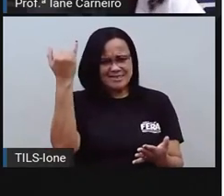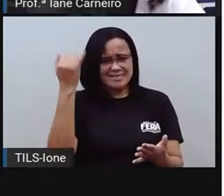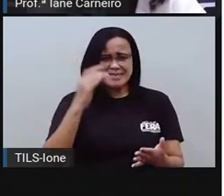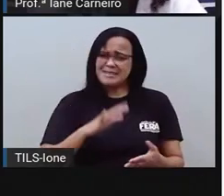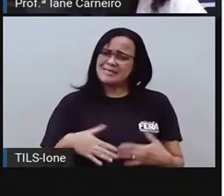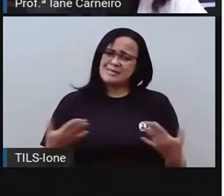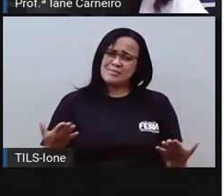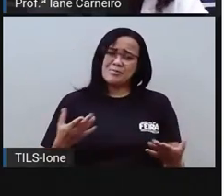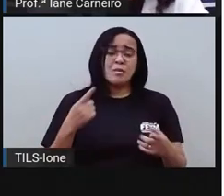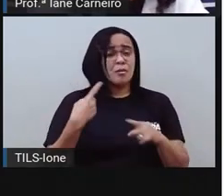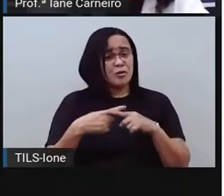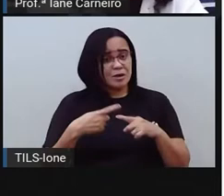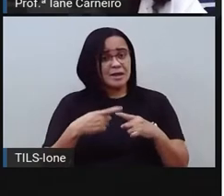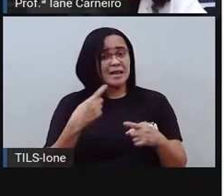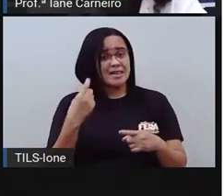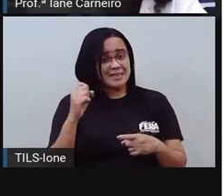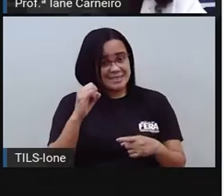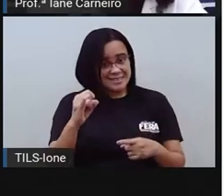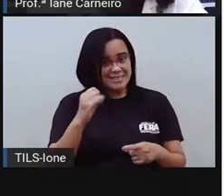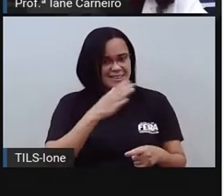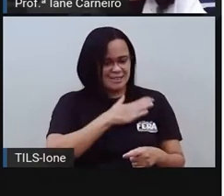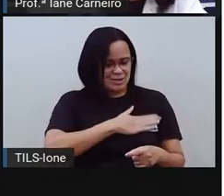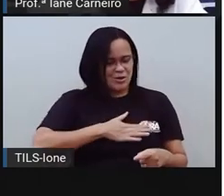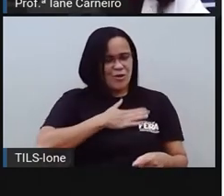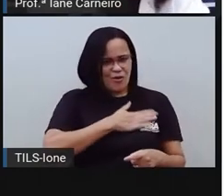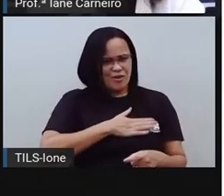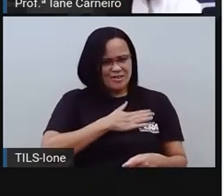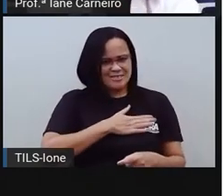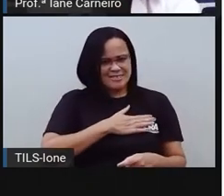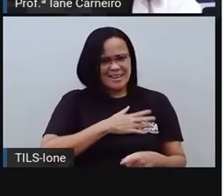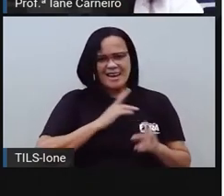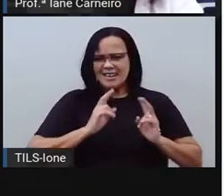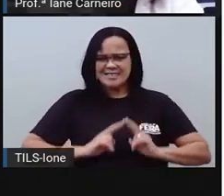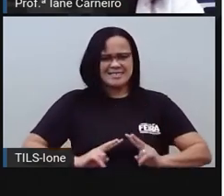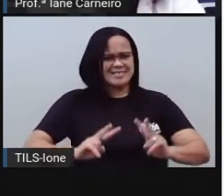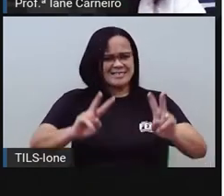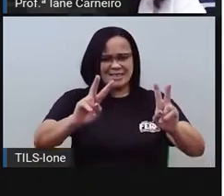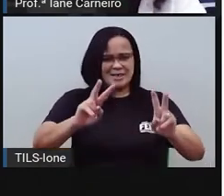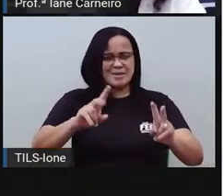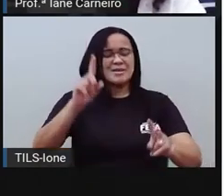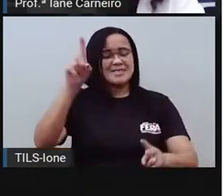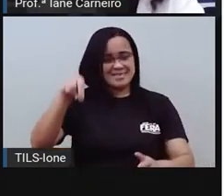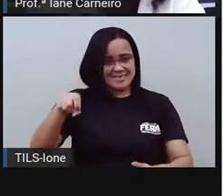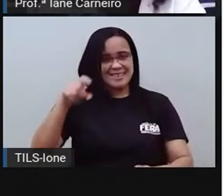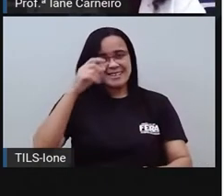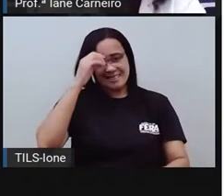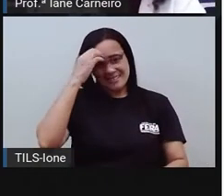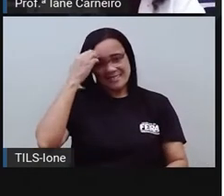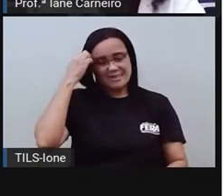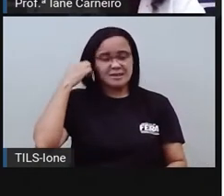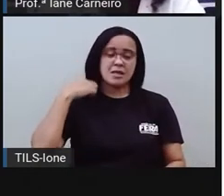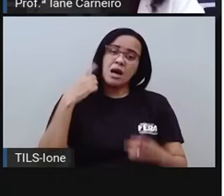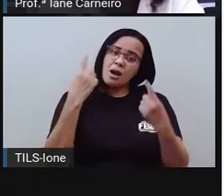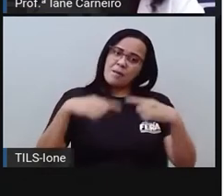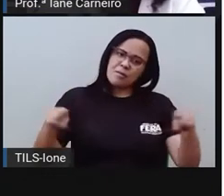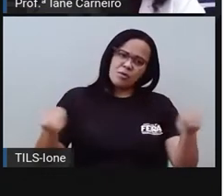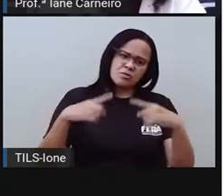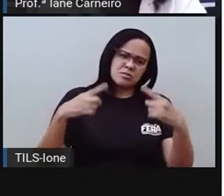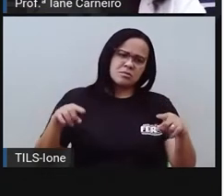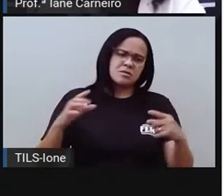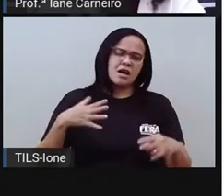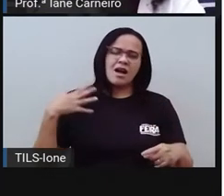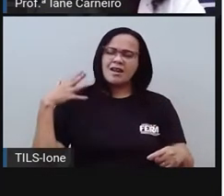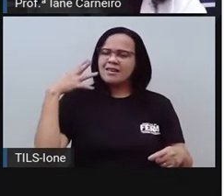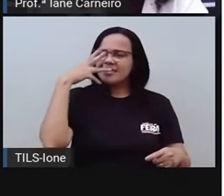gosta. E é sempre assim que tem que ser. Olha só que lindo, né? Essa música, gente. Eu acho essa música muito linda.